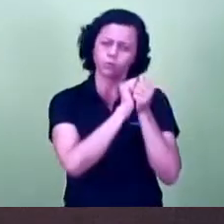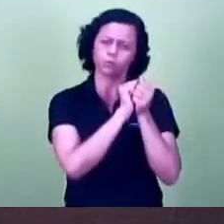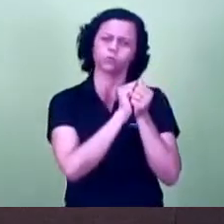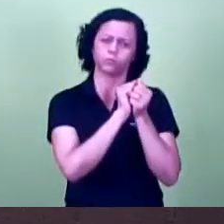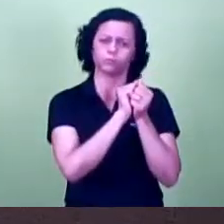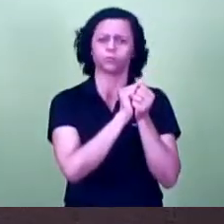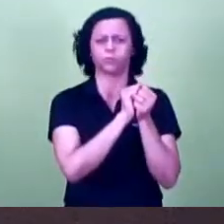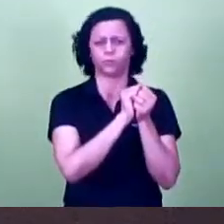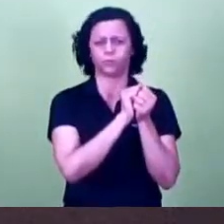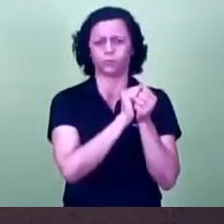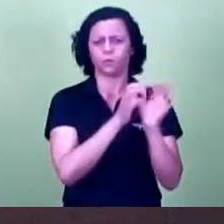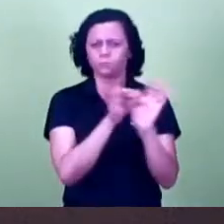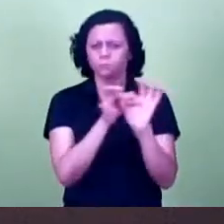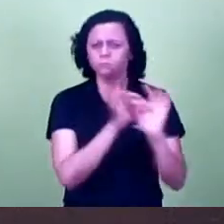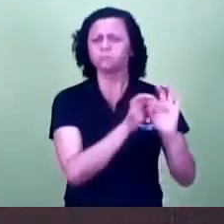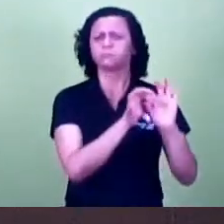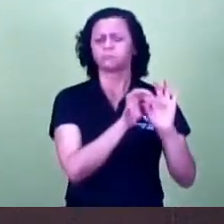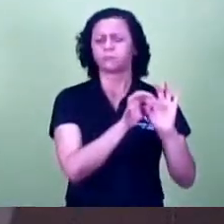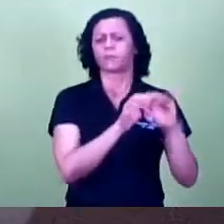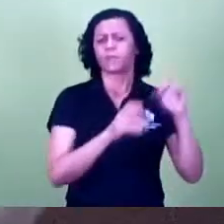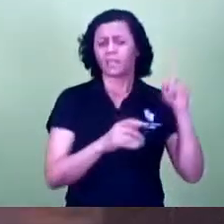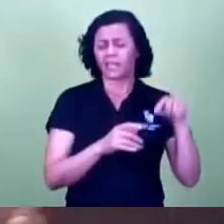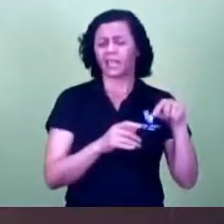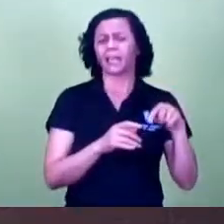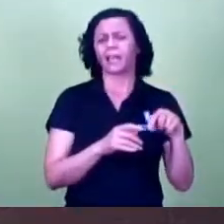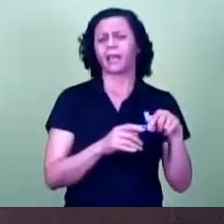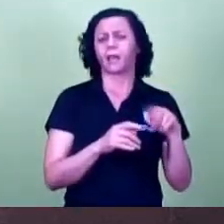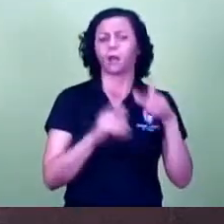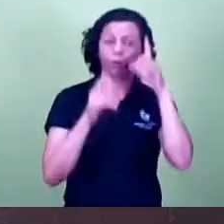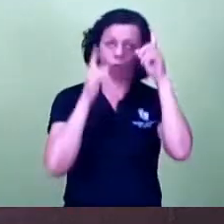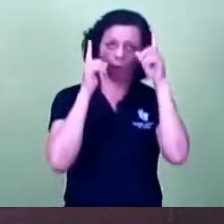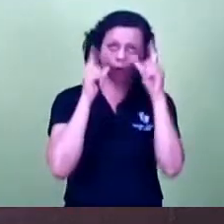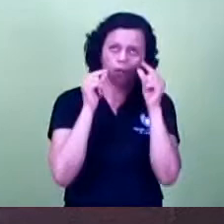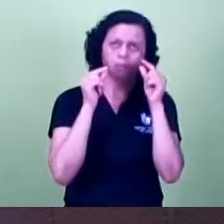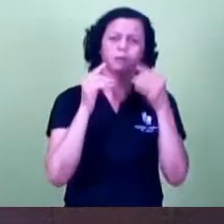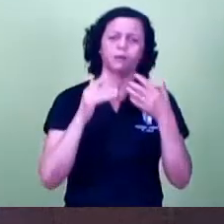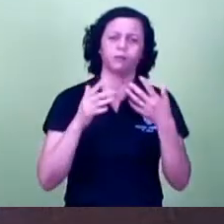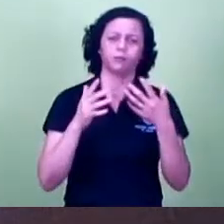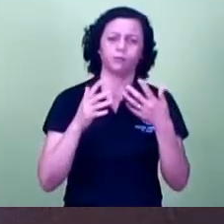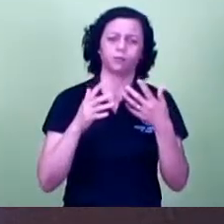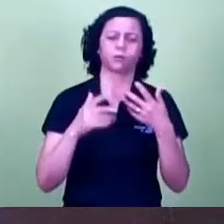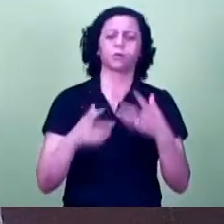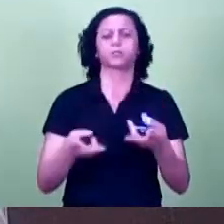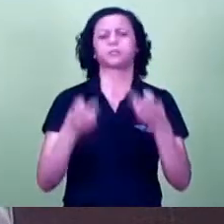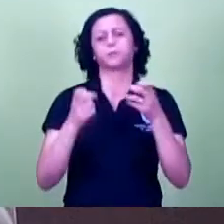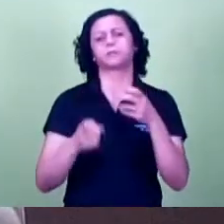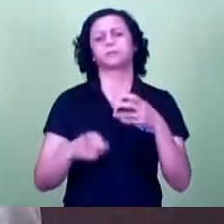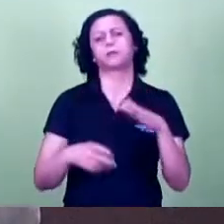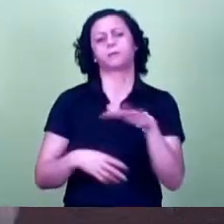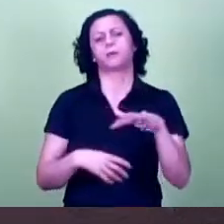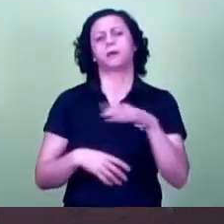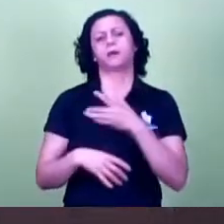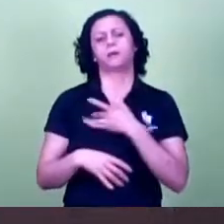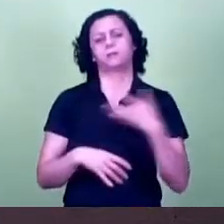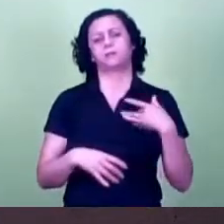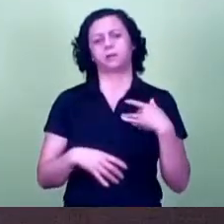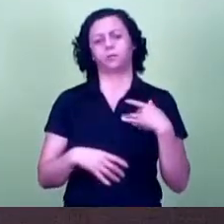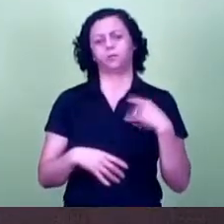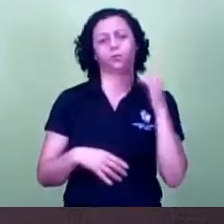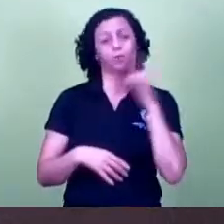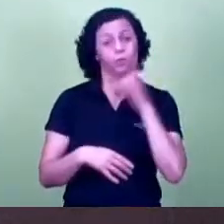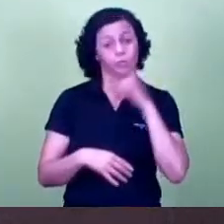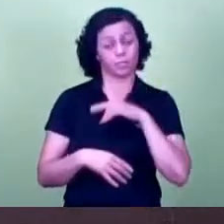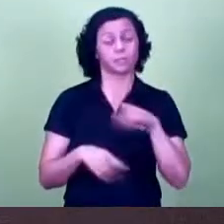que dão um alento ainda a esse sofrimento da saúde, Sr. Presidente, da urgência, emergência que é as pessoas